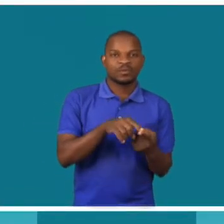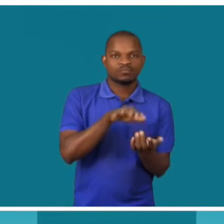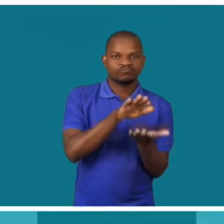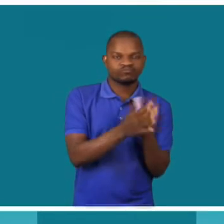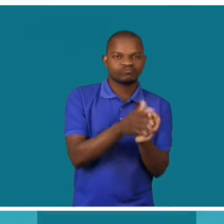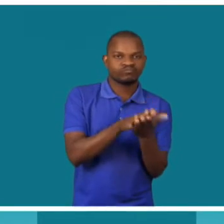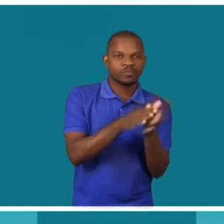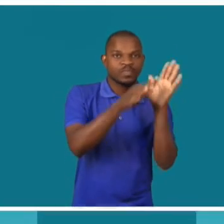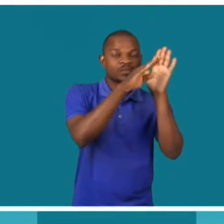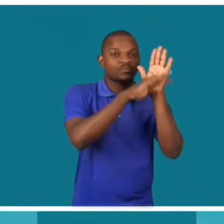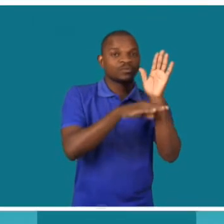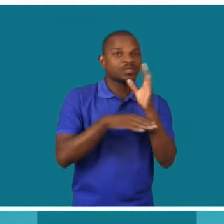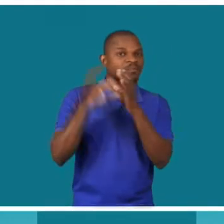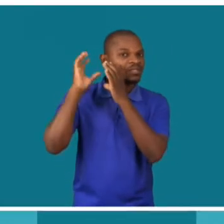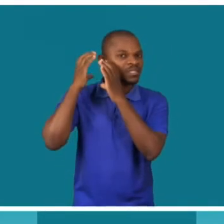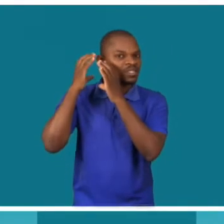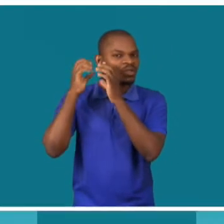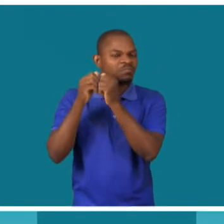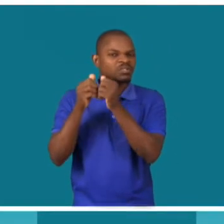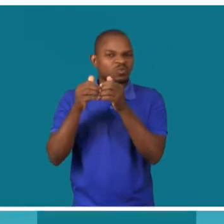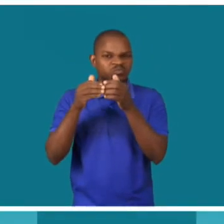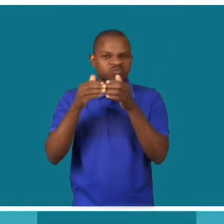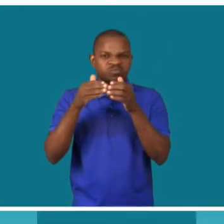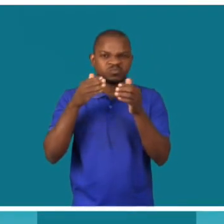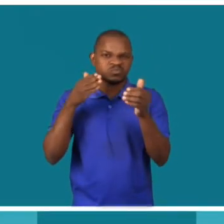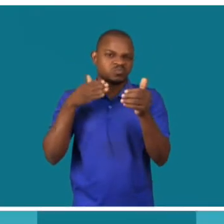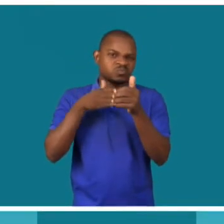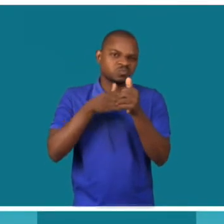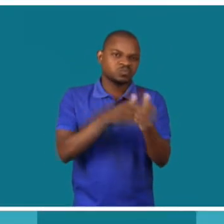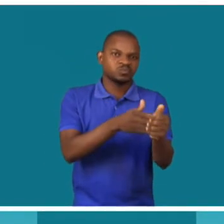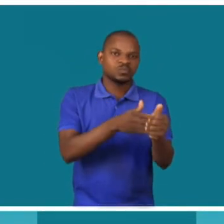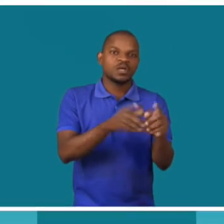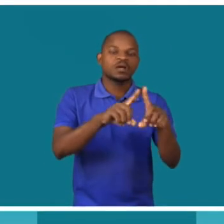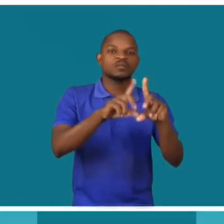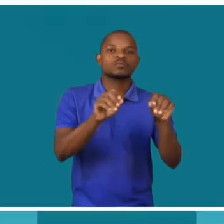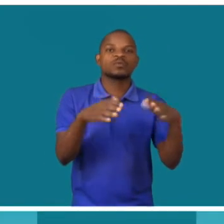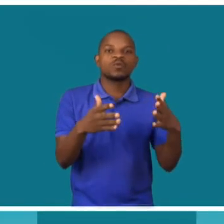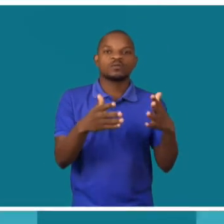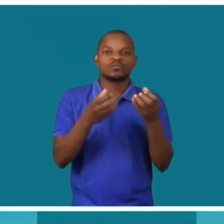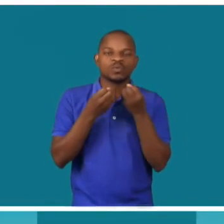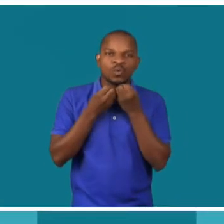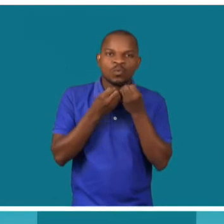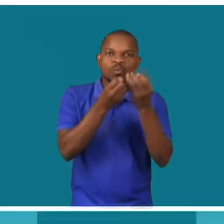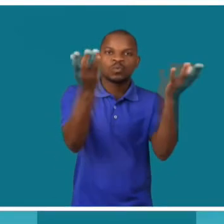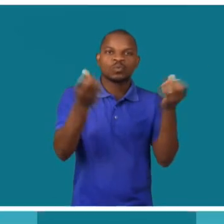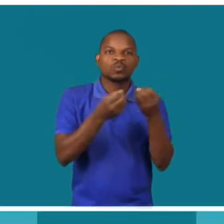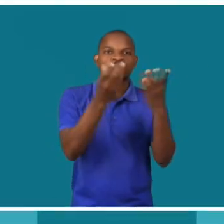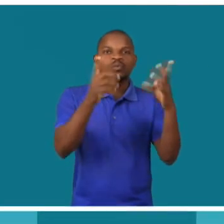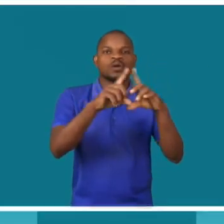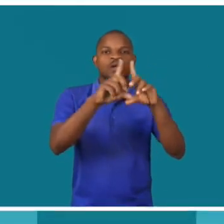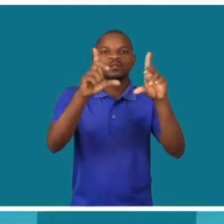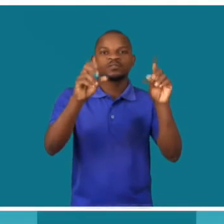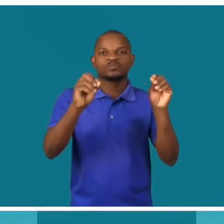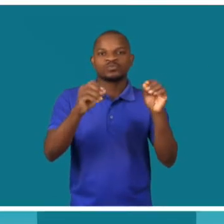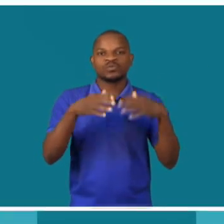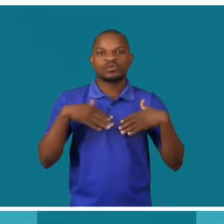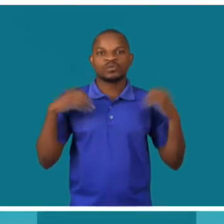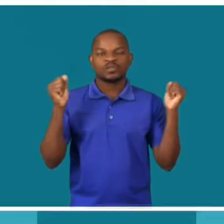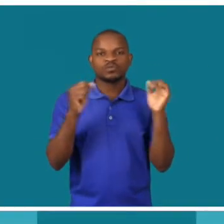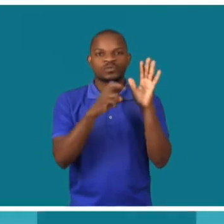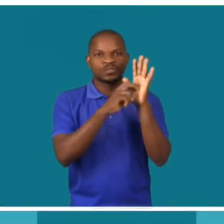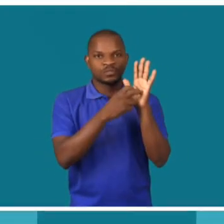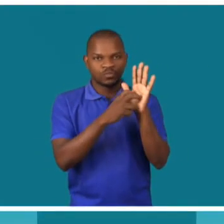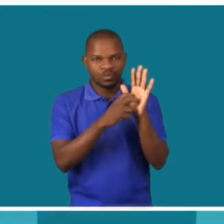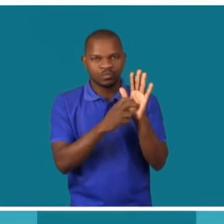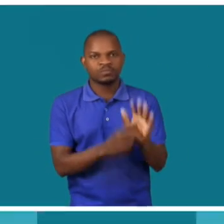Produzir programas de rádio virados para a disseminação de informação relacionada à saúde